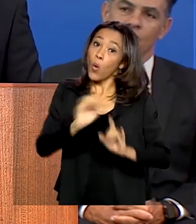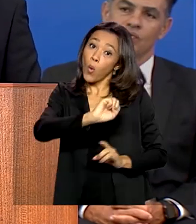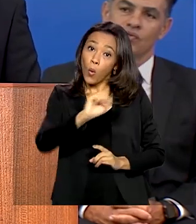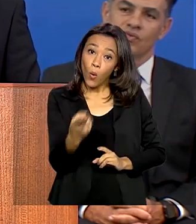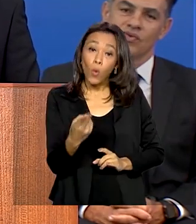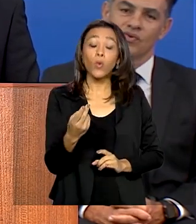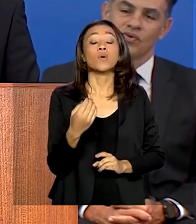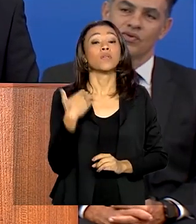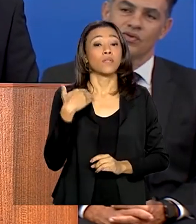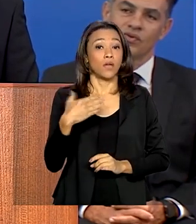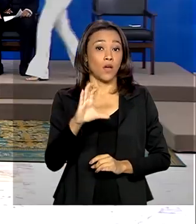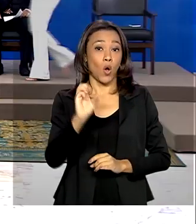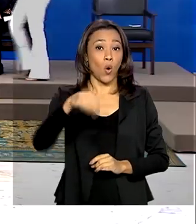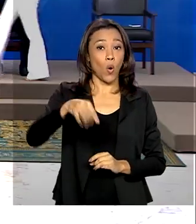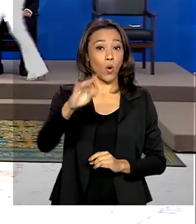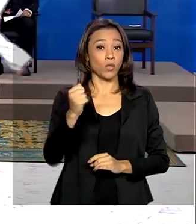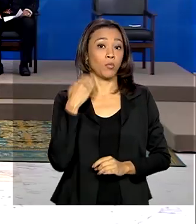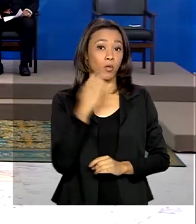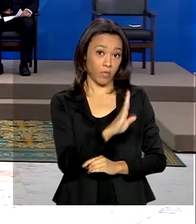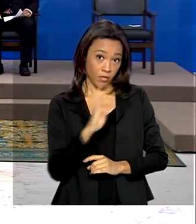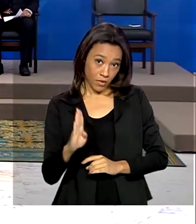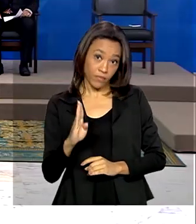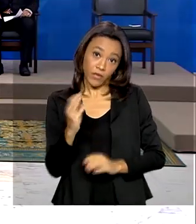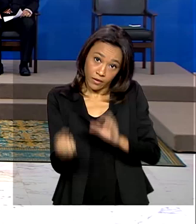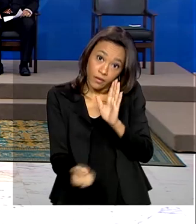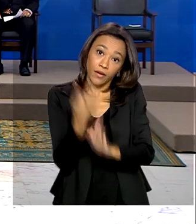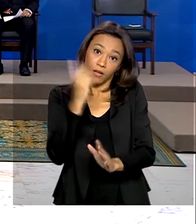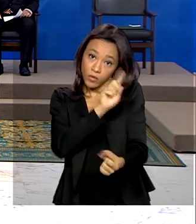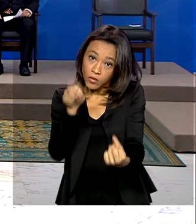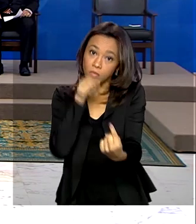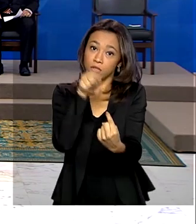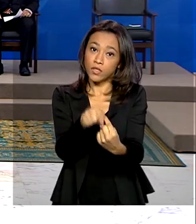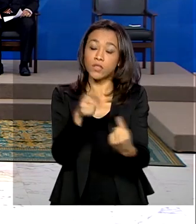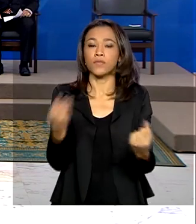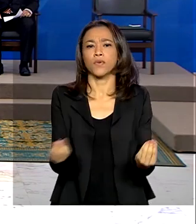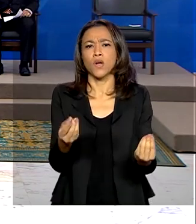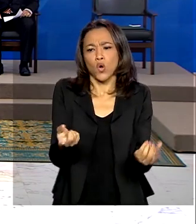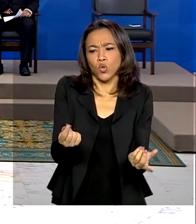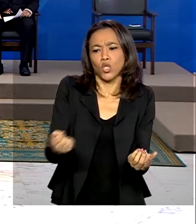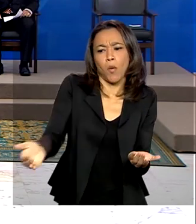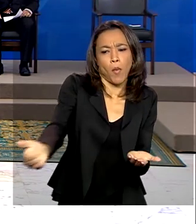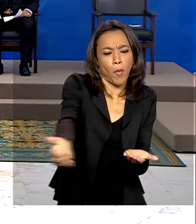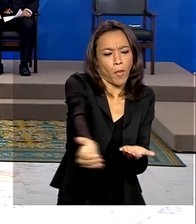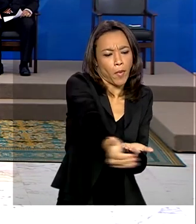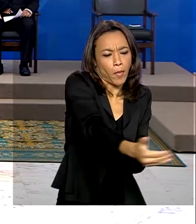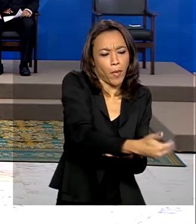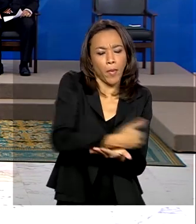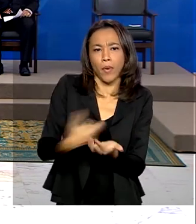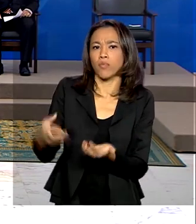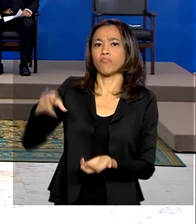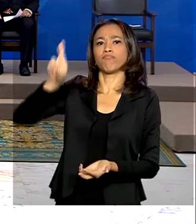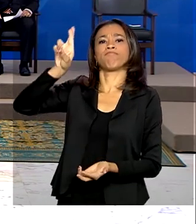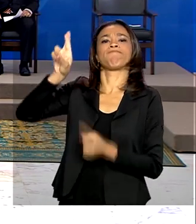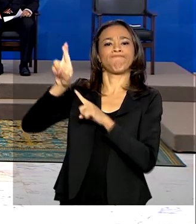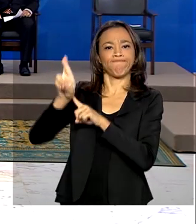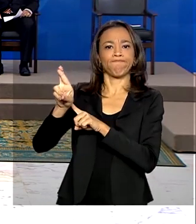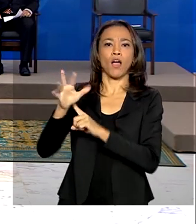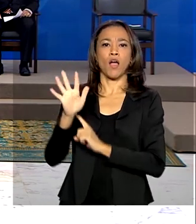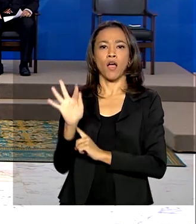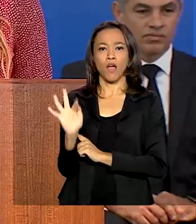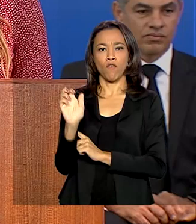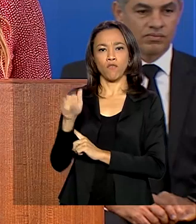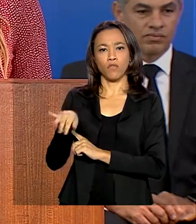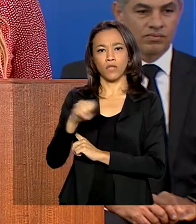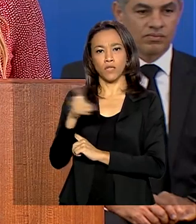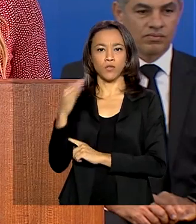do Banco do Brasil, criada para este fim. A operacionalização da arrecadação será feita pela Fundação do Banco do